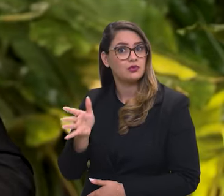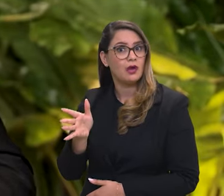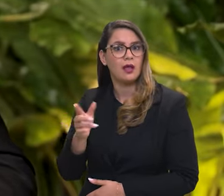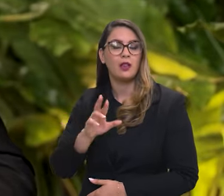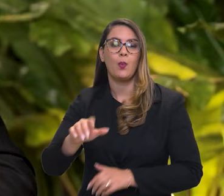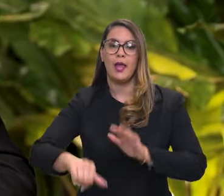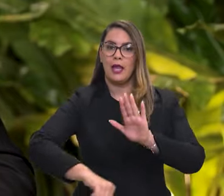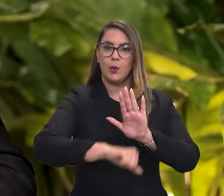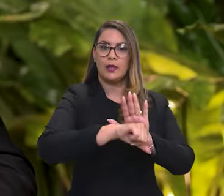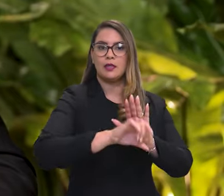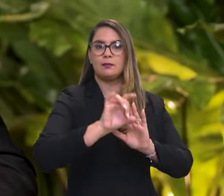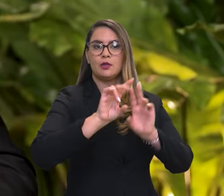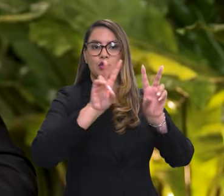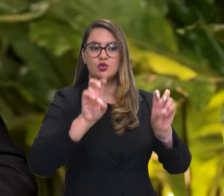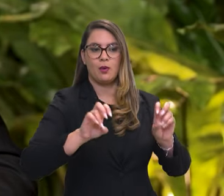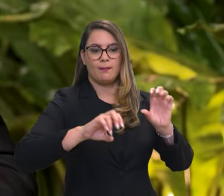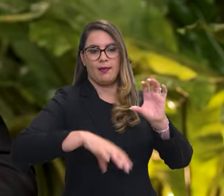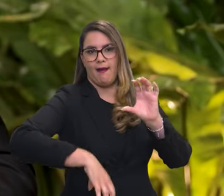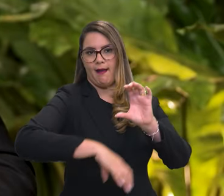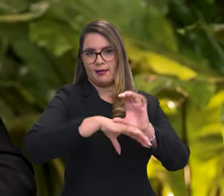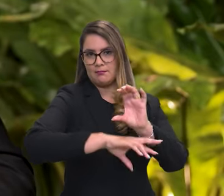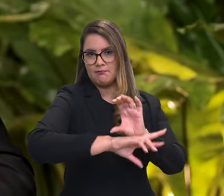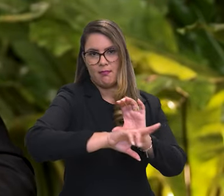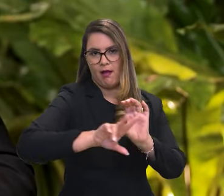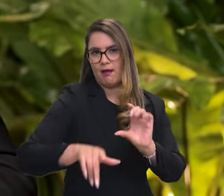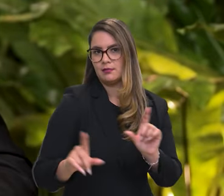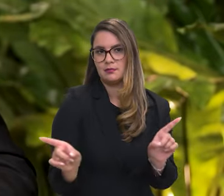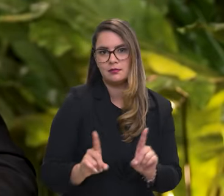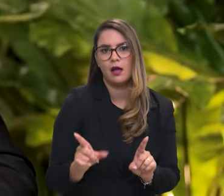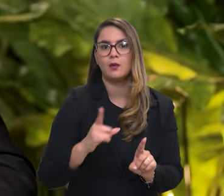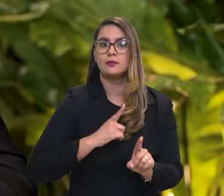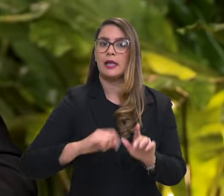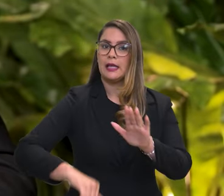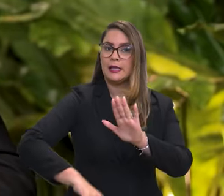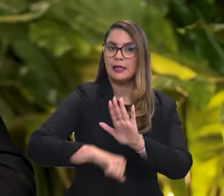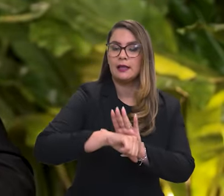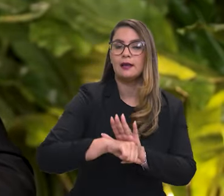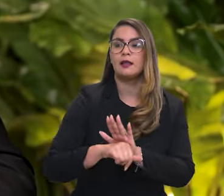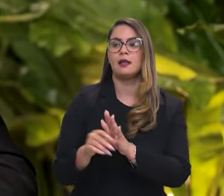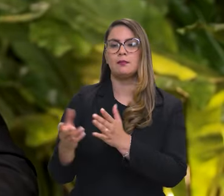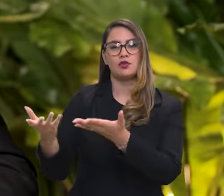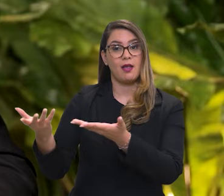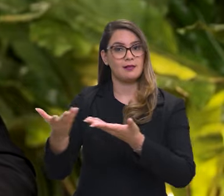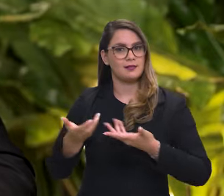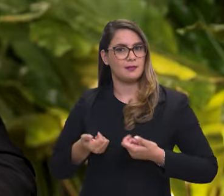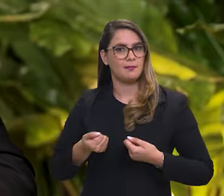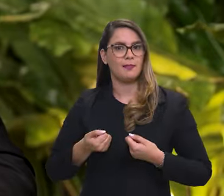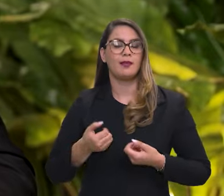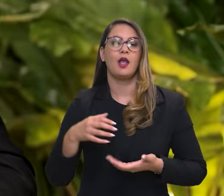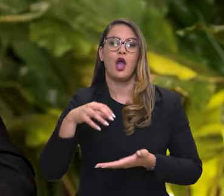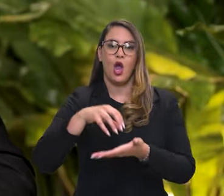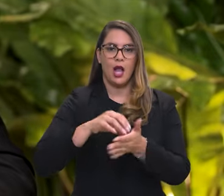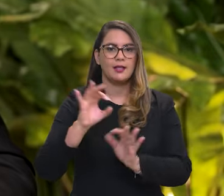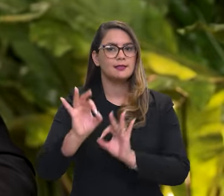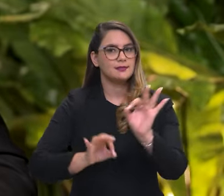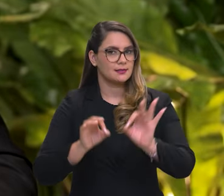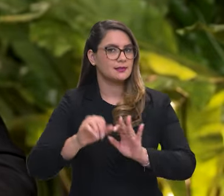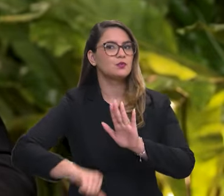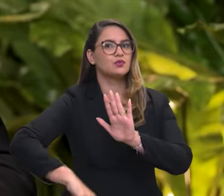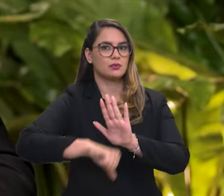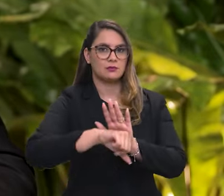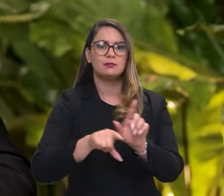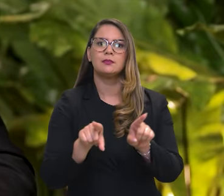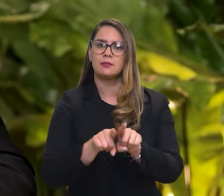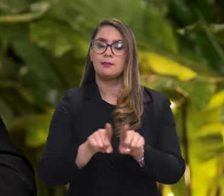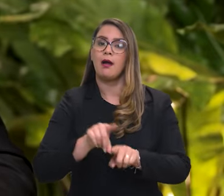Elas não estão praticando apenas um crime contra a fauna. Normalmente, ali, está envolvendo crime de receptação, organização